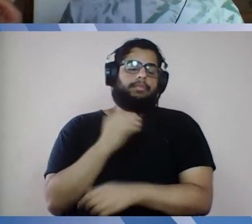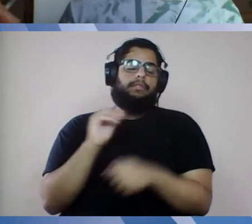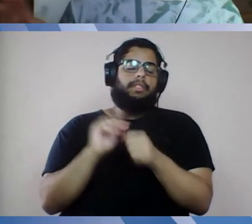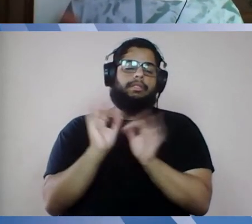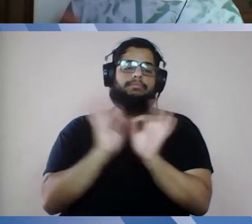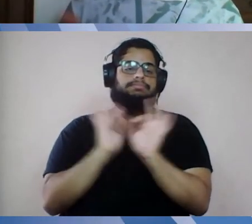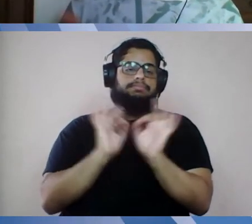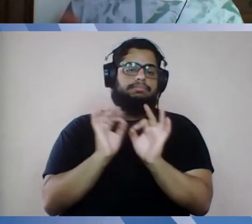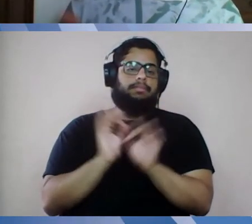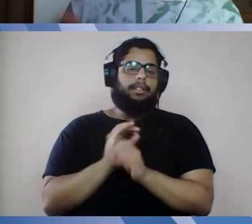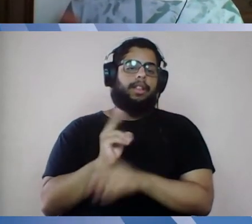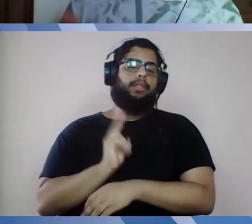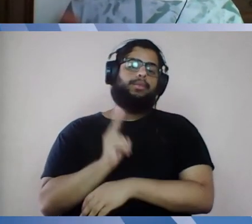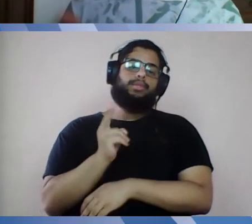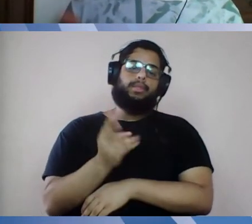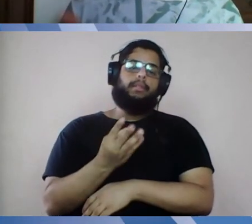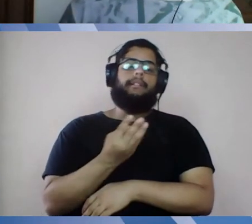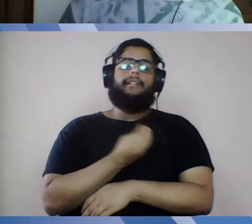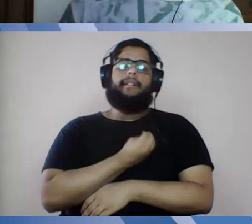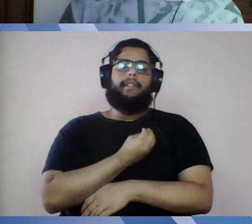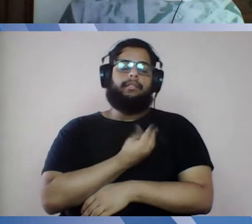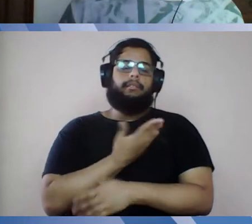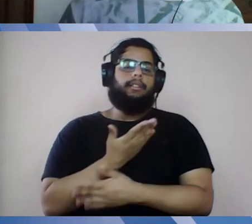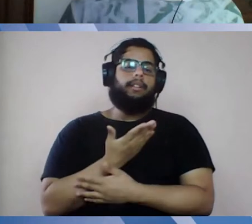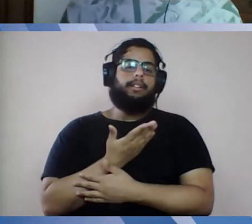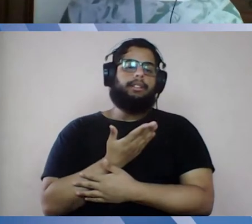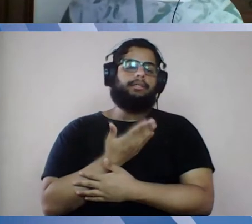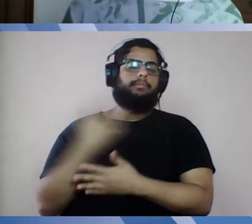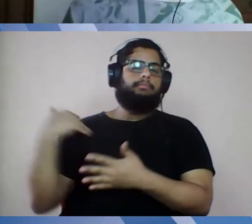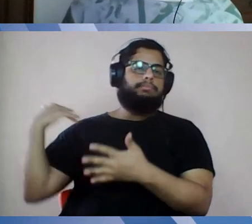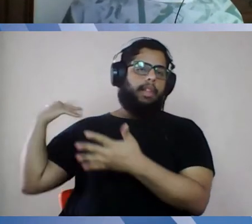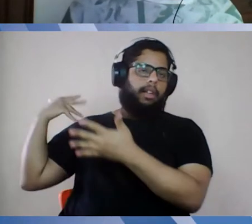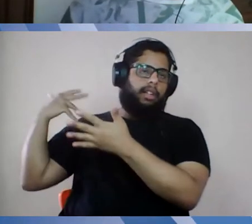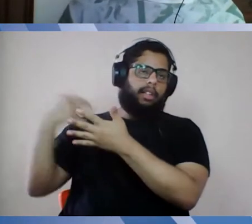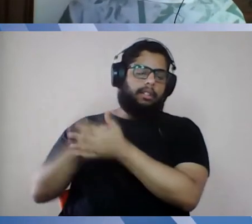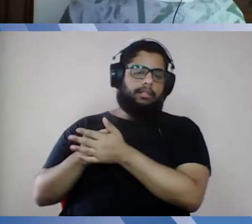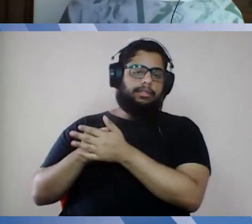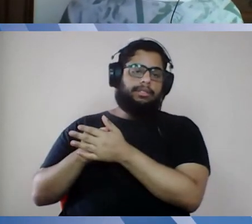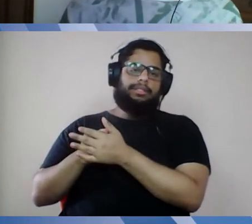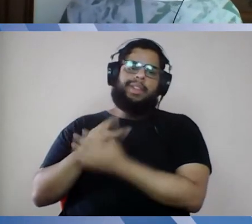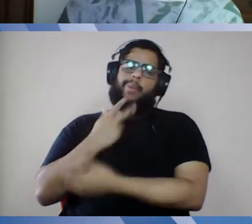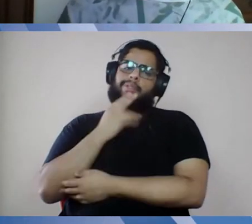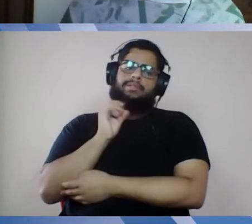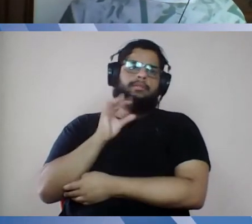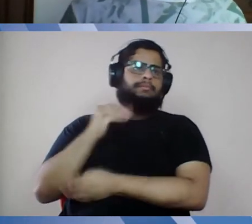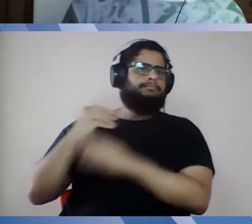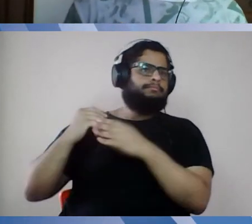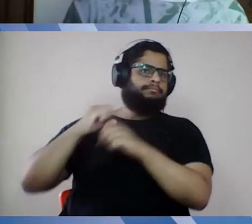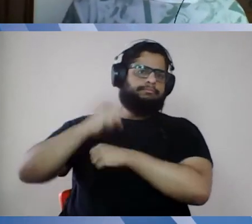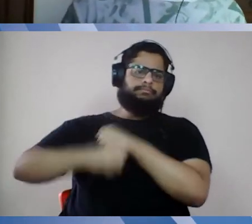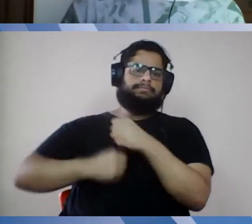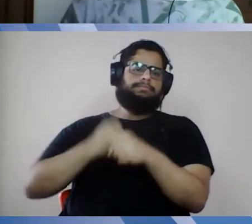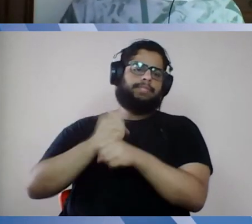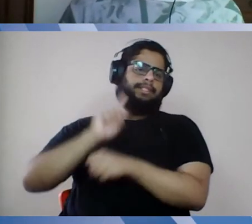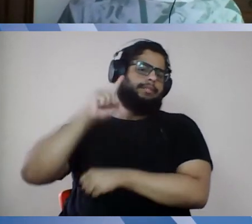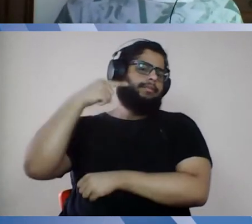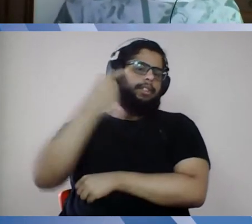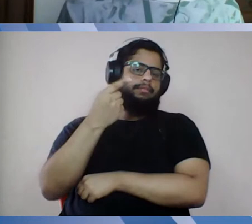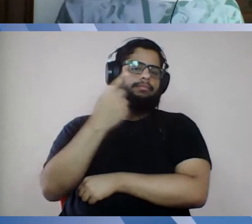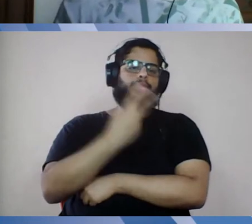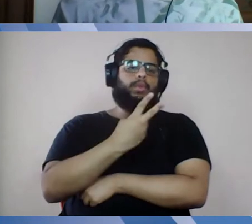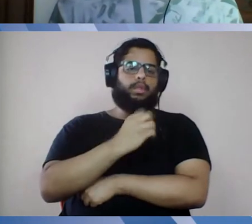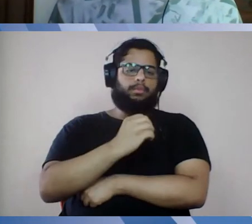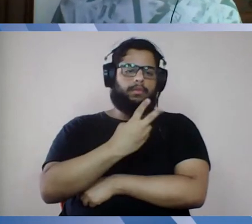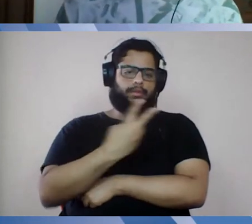mantiver conforme vinha, talvez para 2022, que é a contingência que a